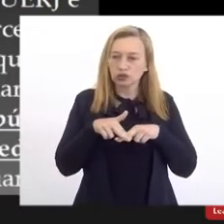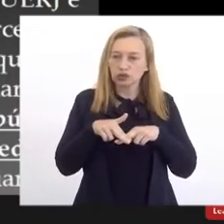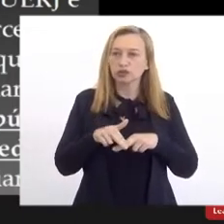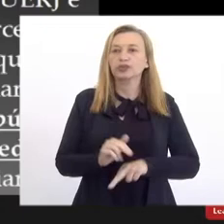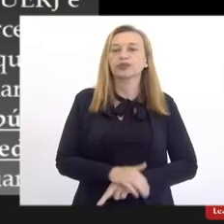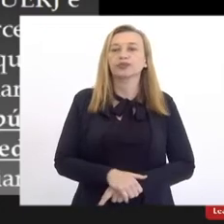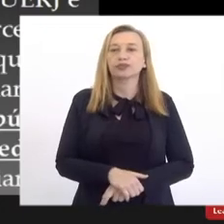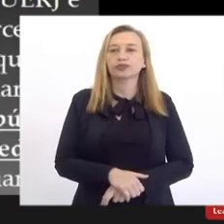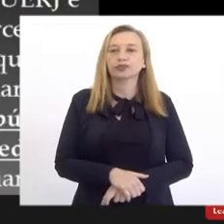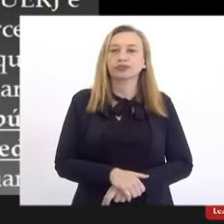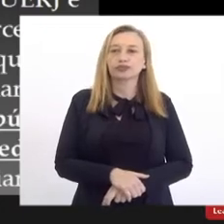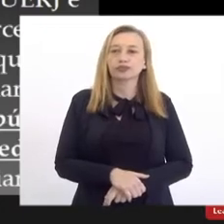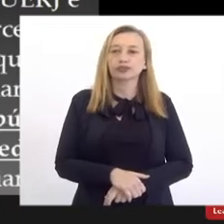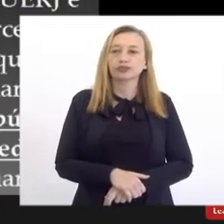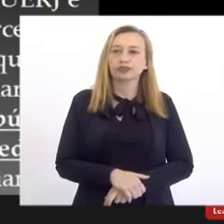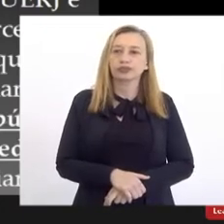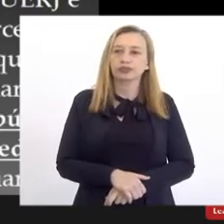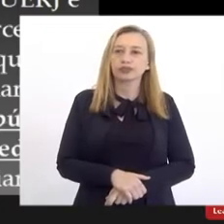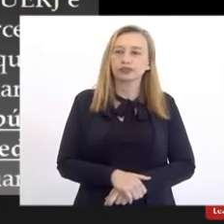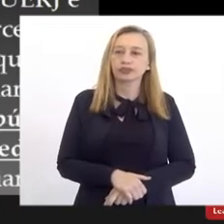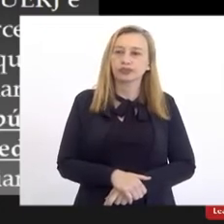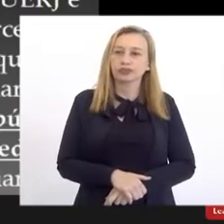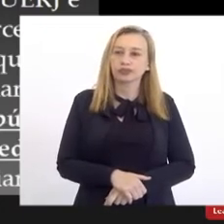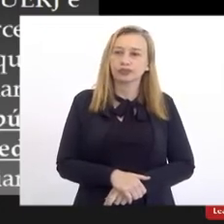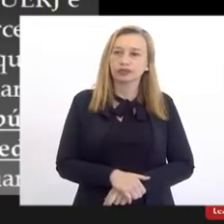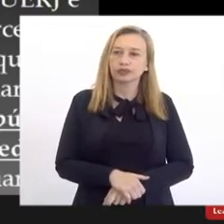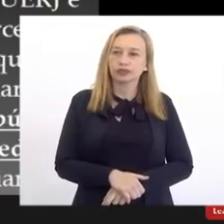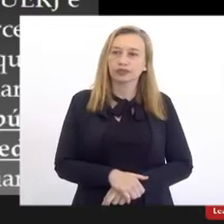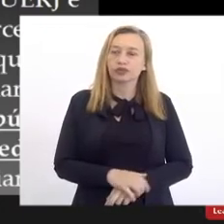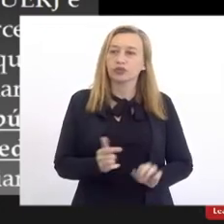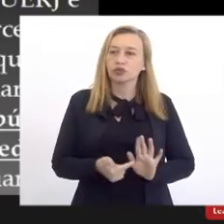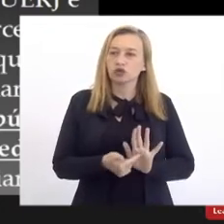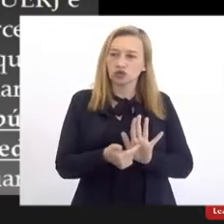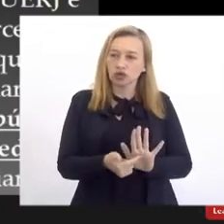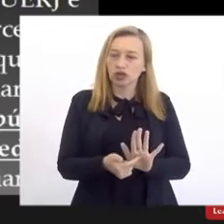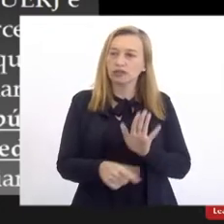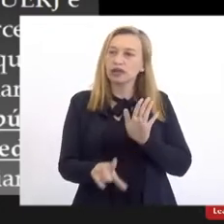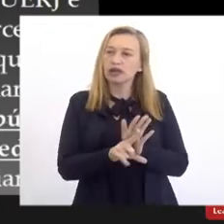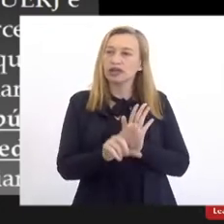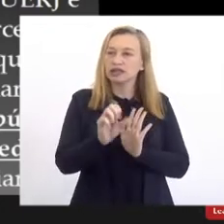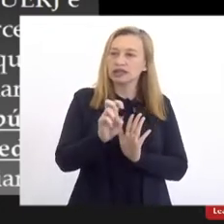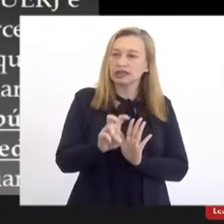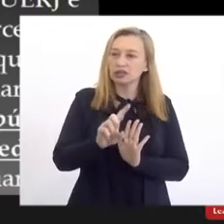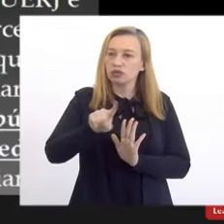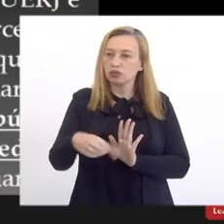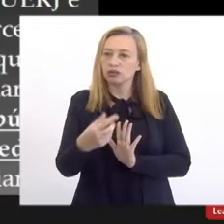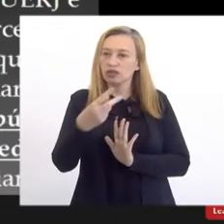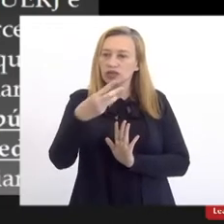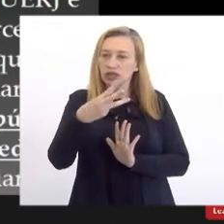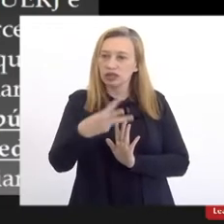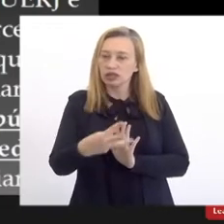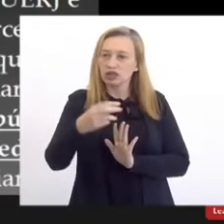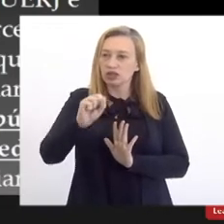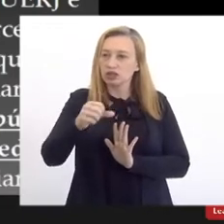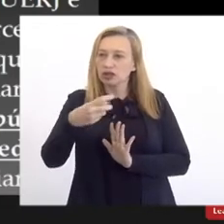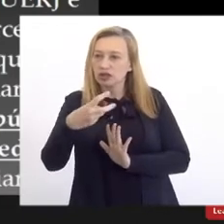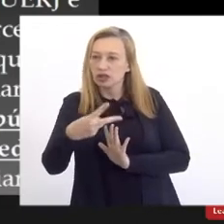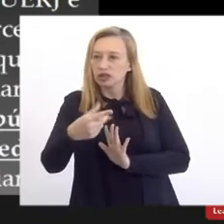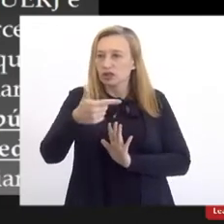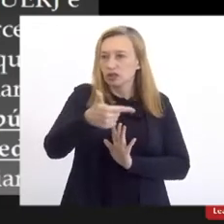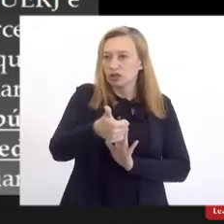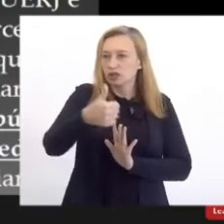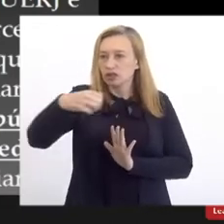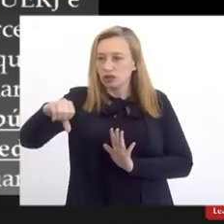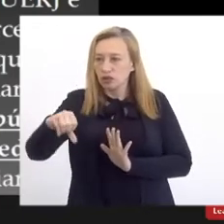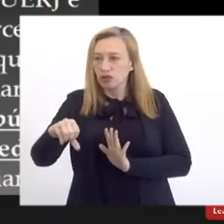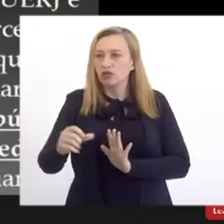em função das limitações impostas, né, pela Lei 5.380 de 2009, e também pelo